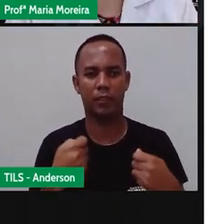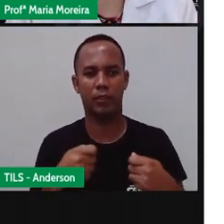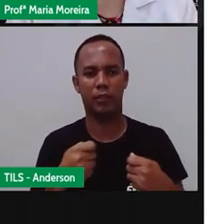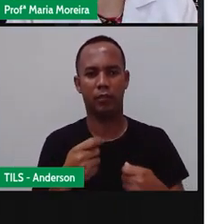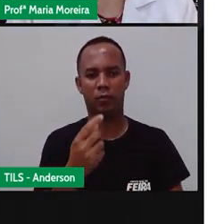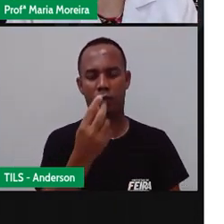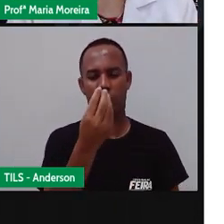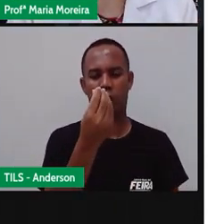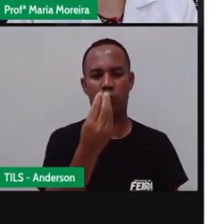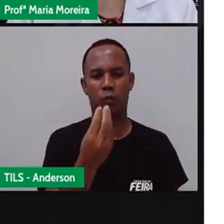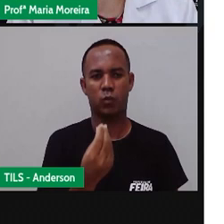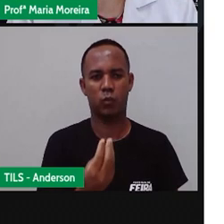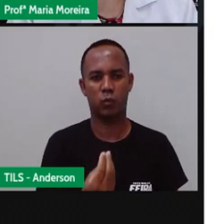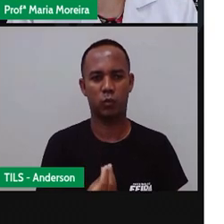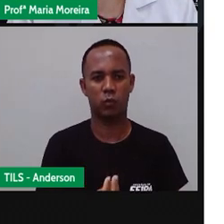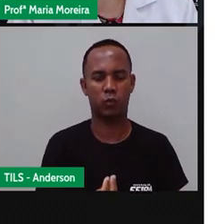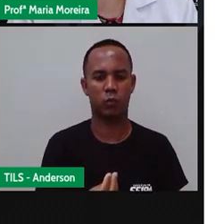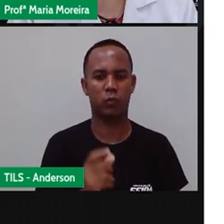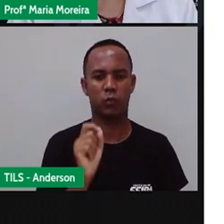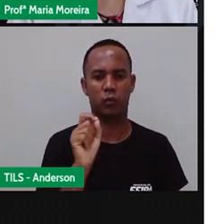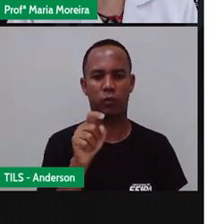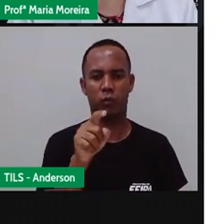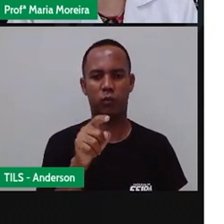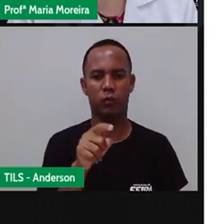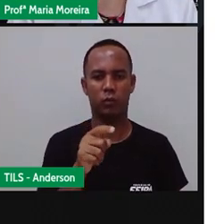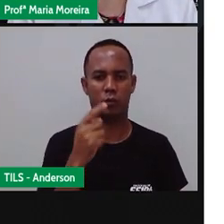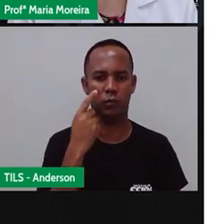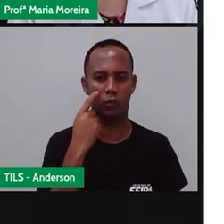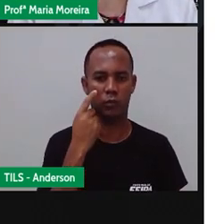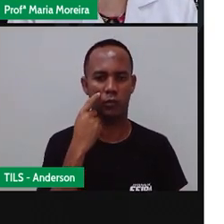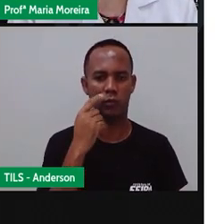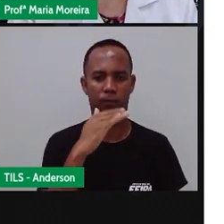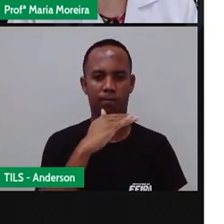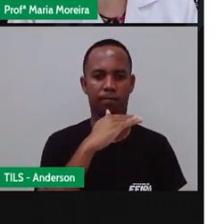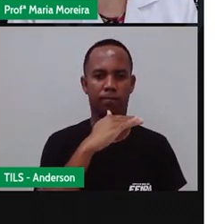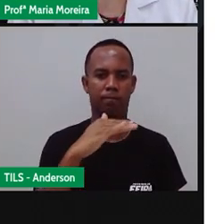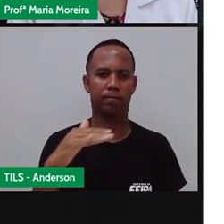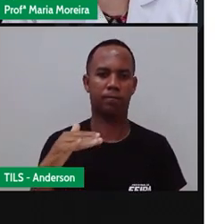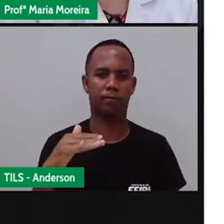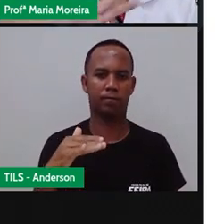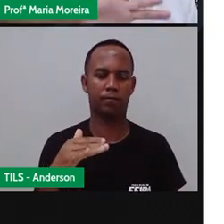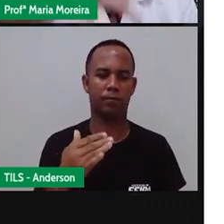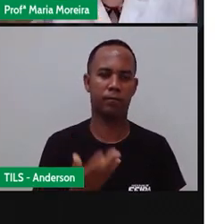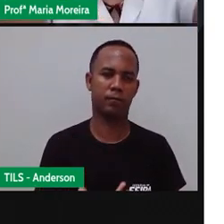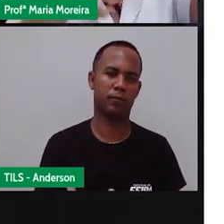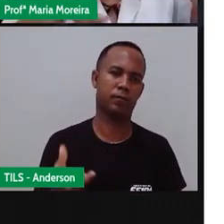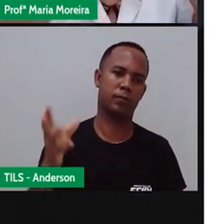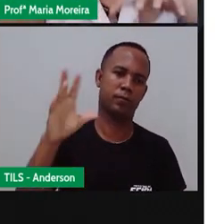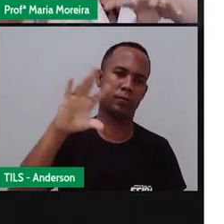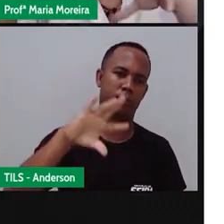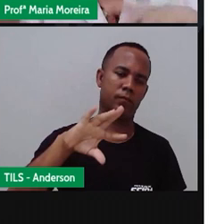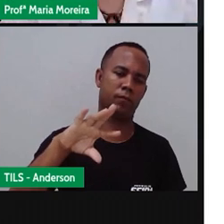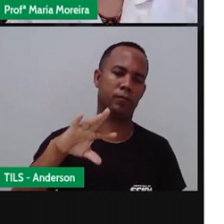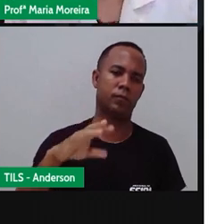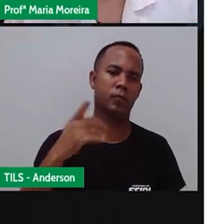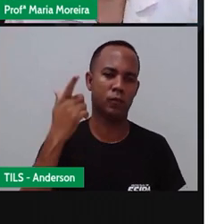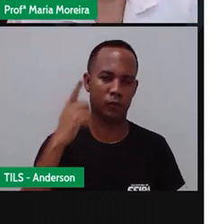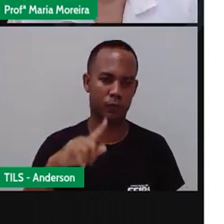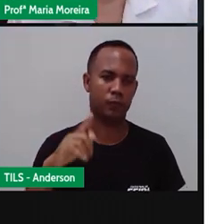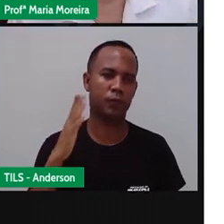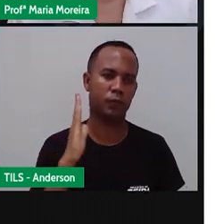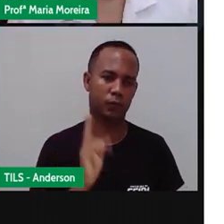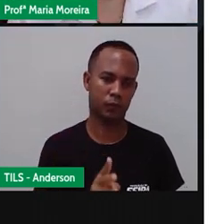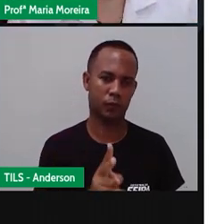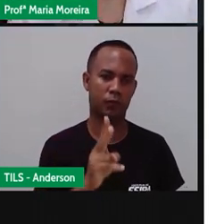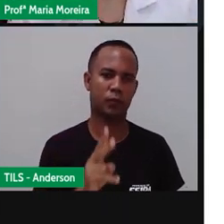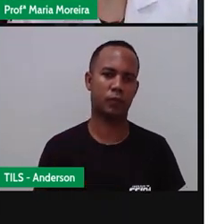areia cair por inteiro. Então, essa areia que está aqui em cima, ela cai inteira aqui embaixo para você virar. E aí ele começar